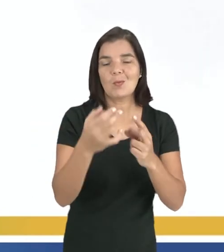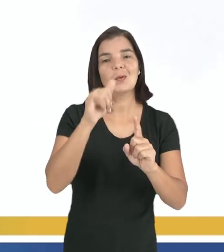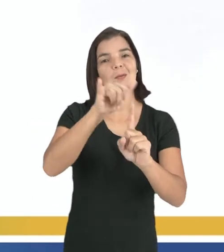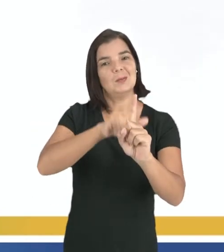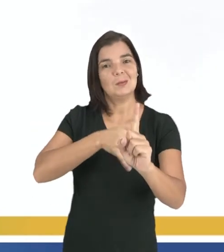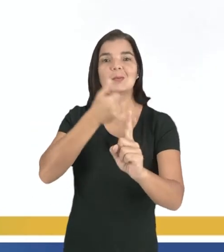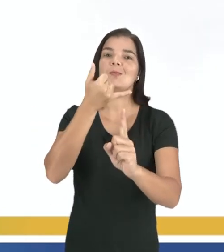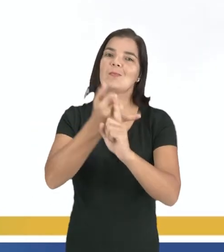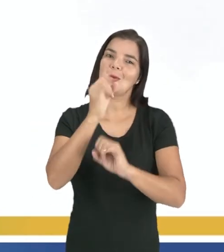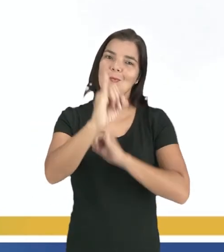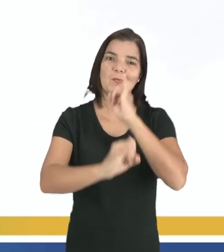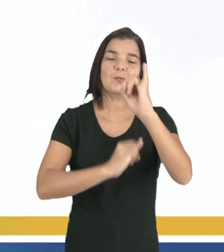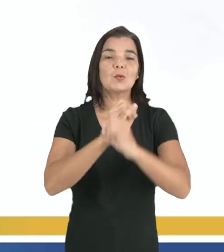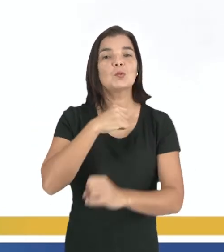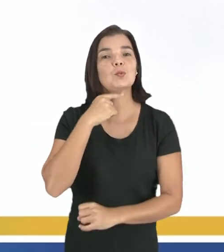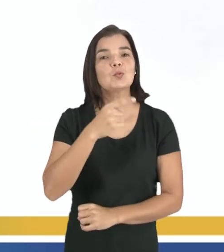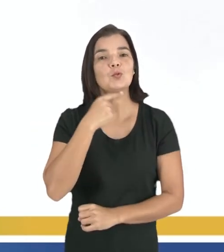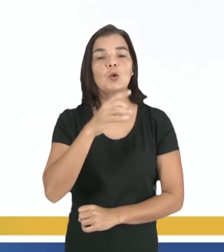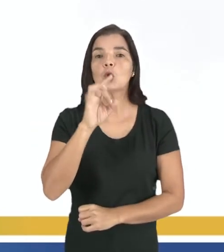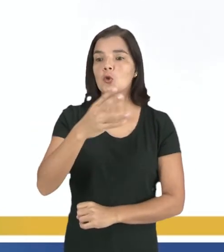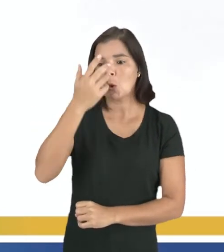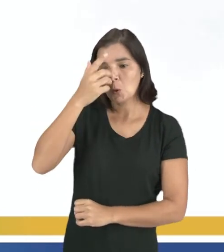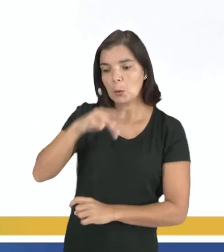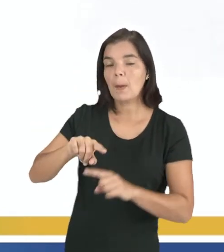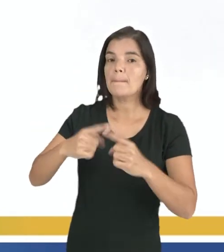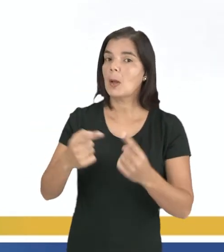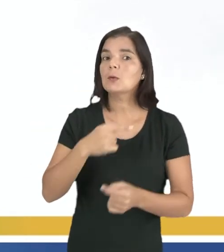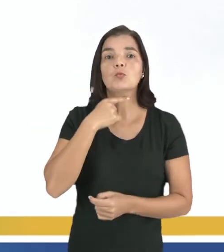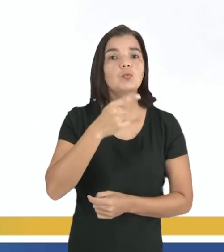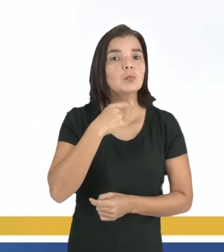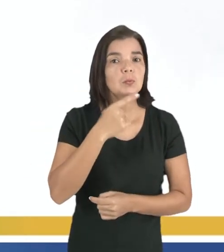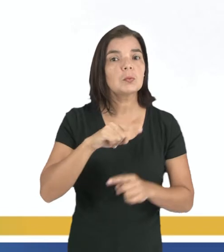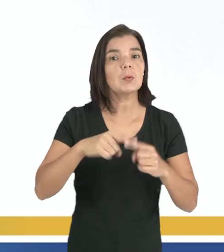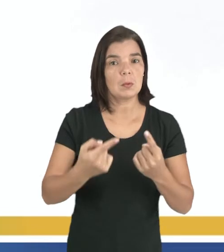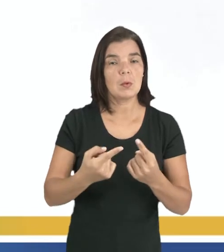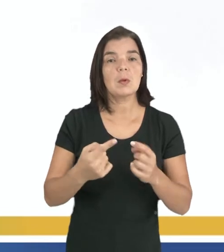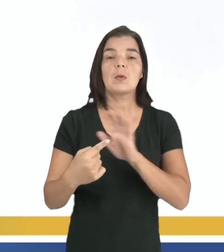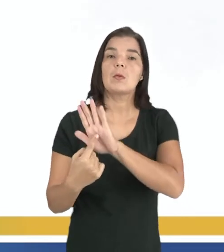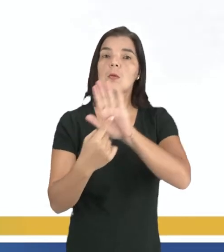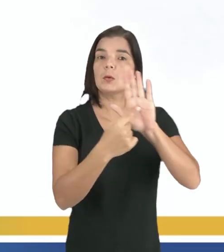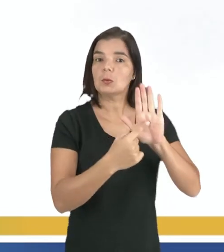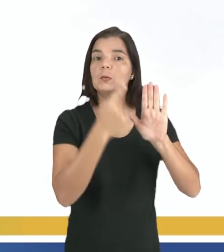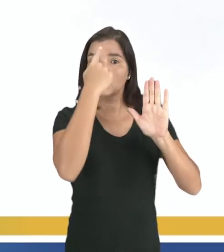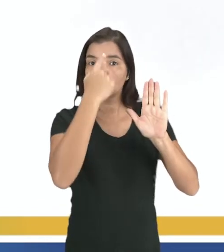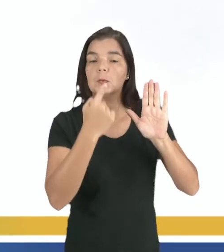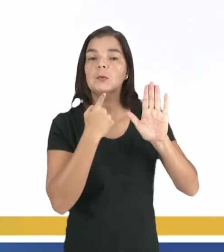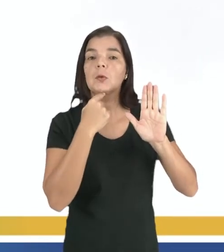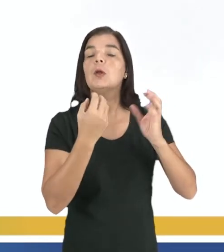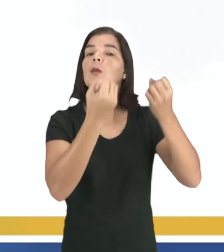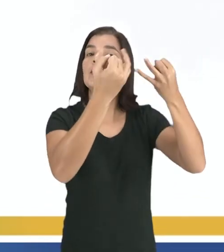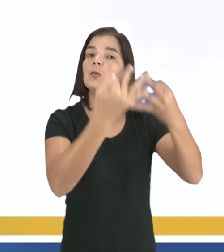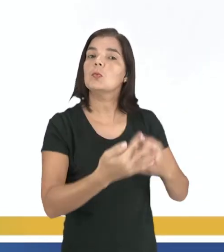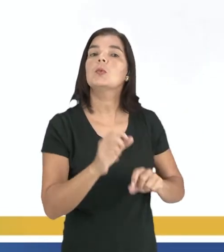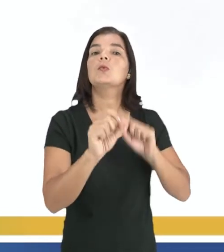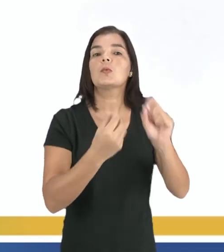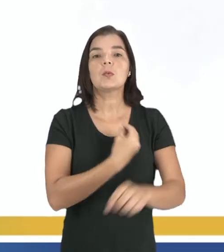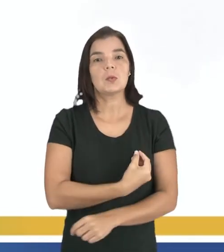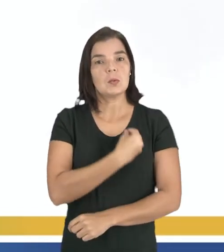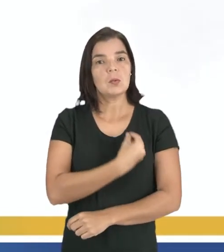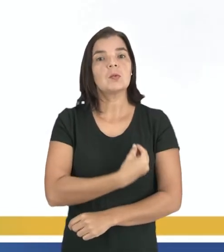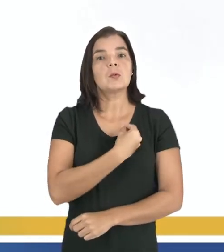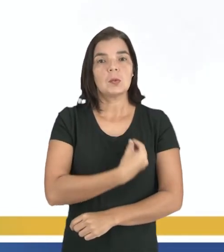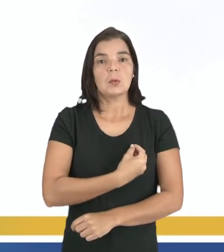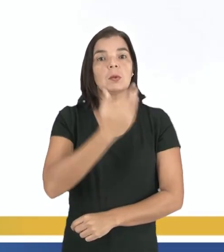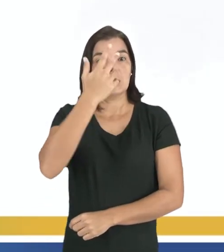cyberbullying com ninguém, não só com as crianças, mas com ninguém. Esse infográfico, por exemplo, ele aborda a existência de